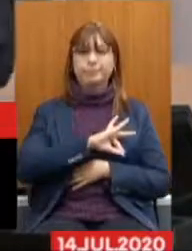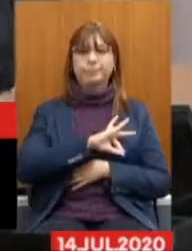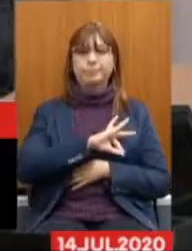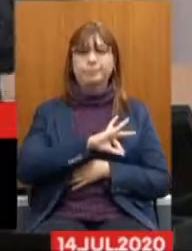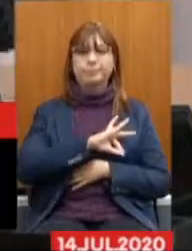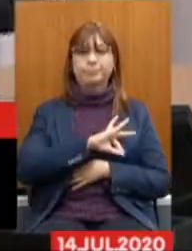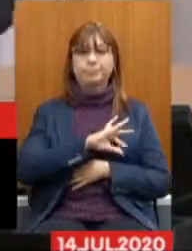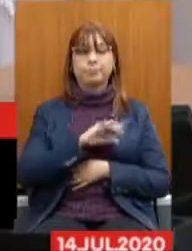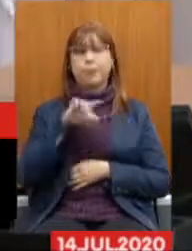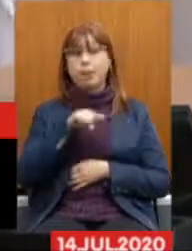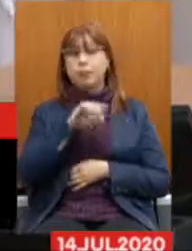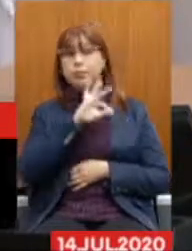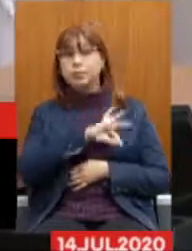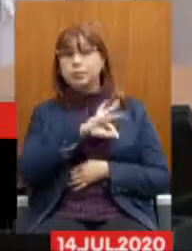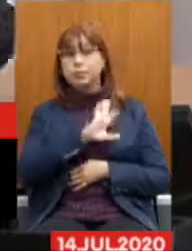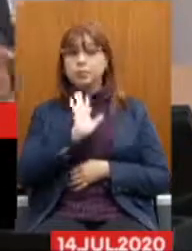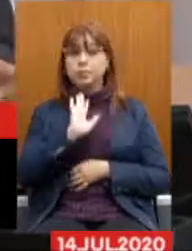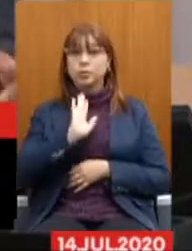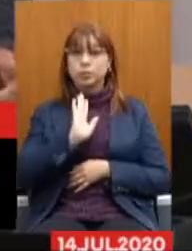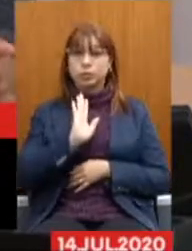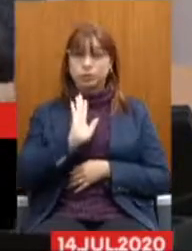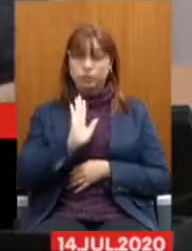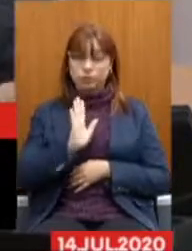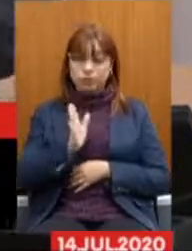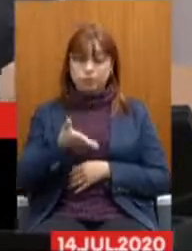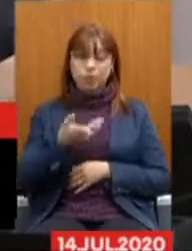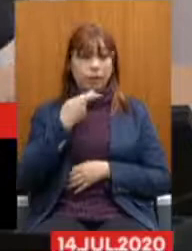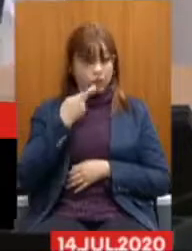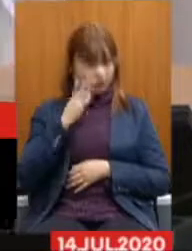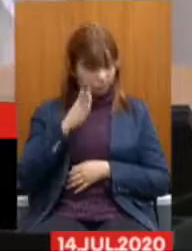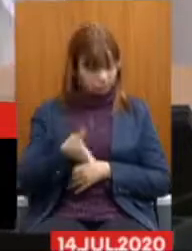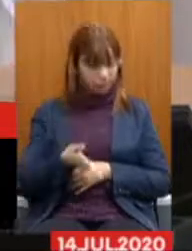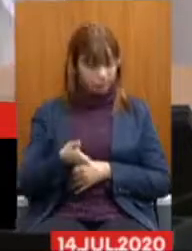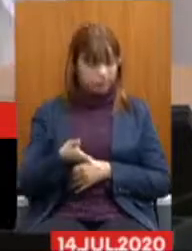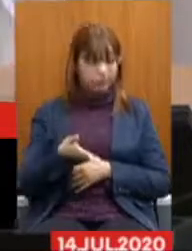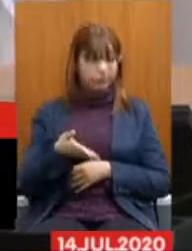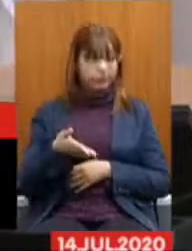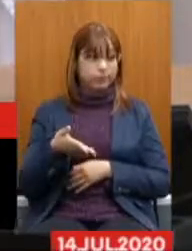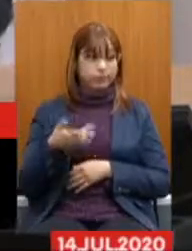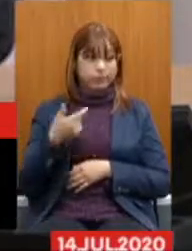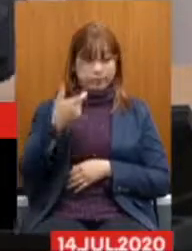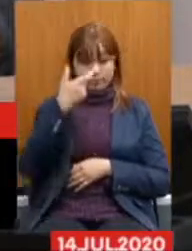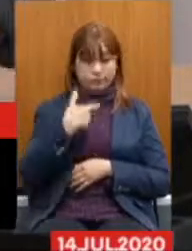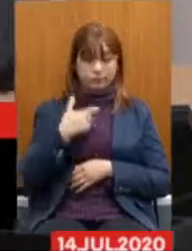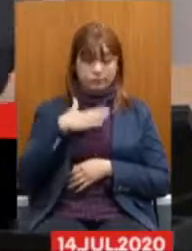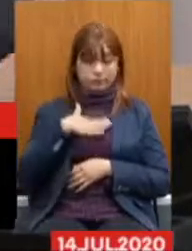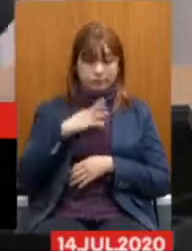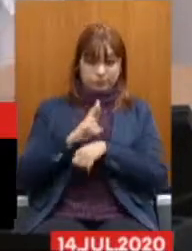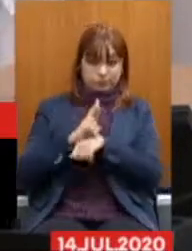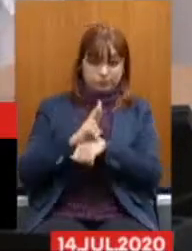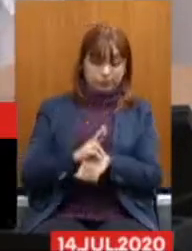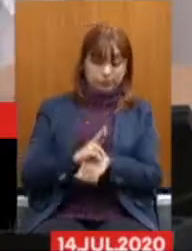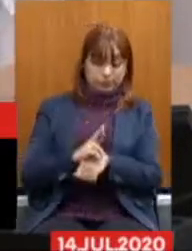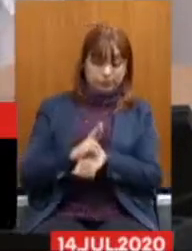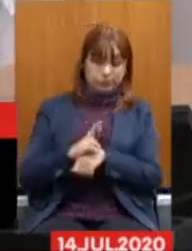que estão congelados, como eu disse, da categoria que eu represento desde 2013,